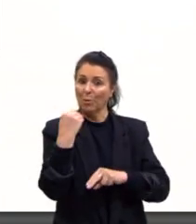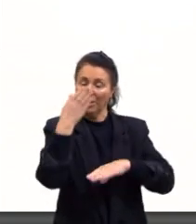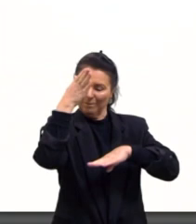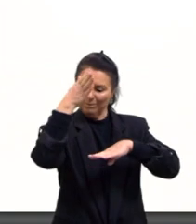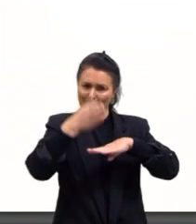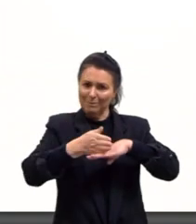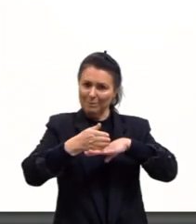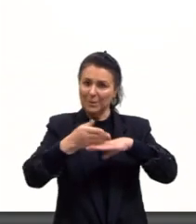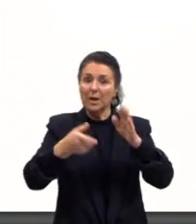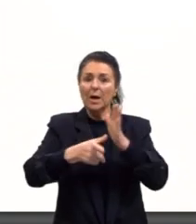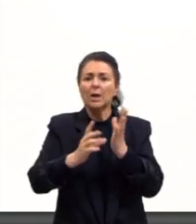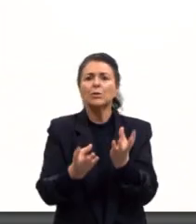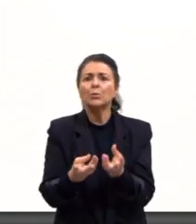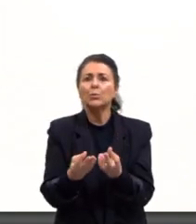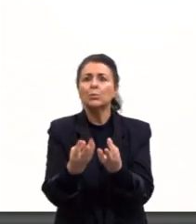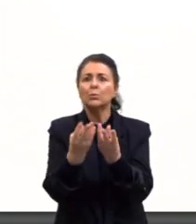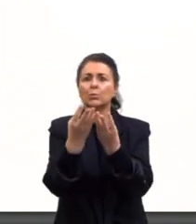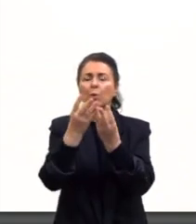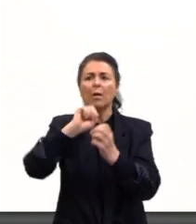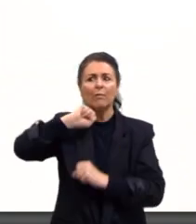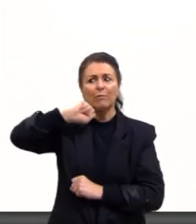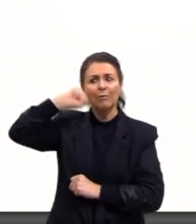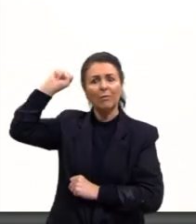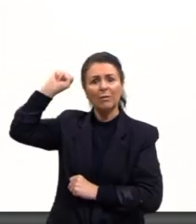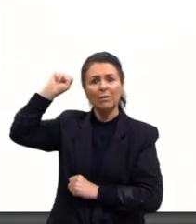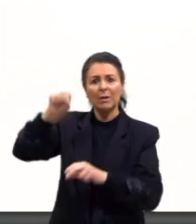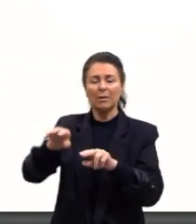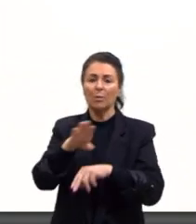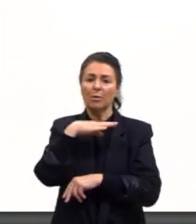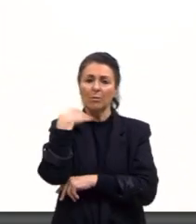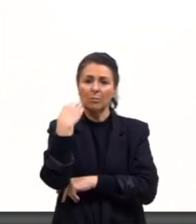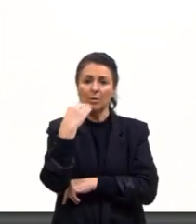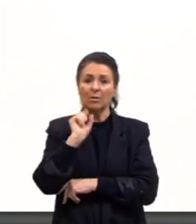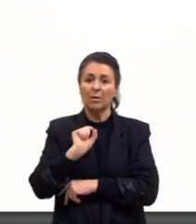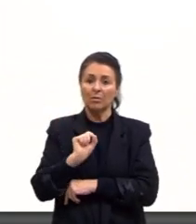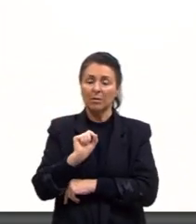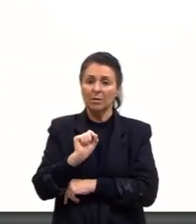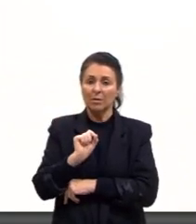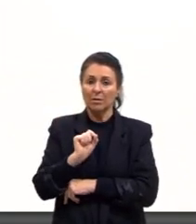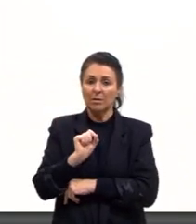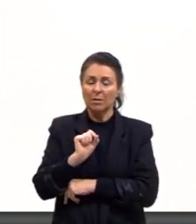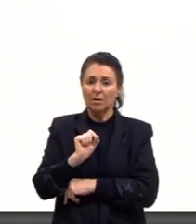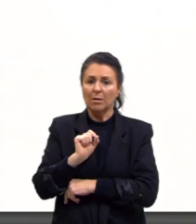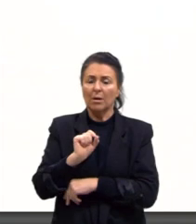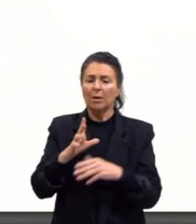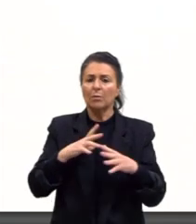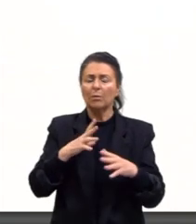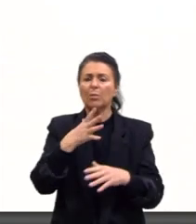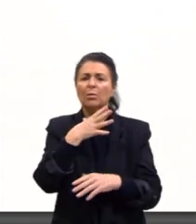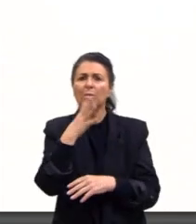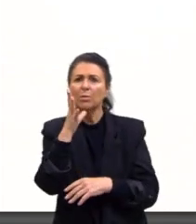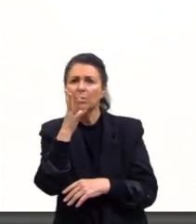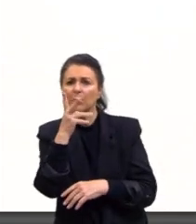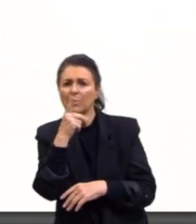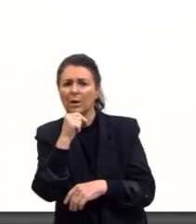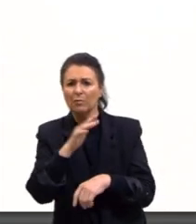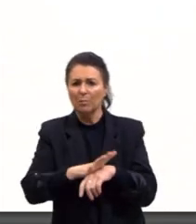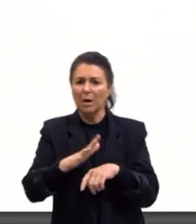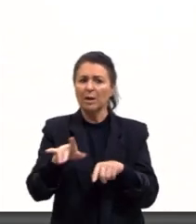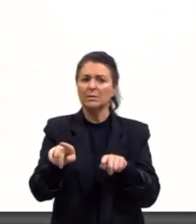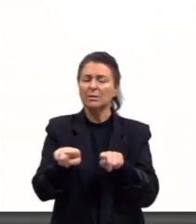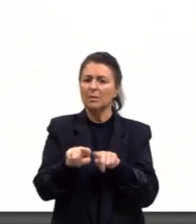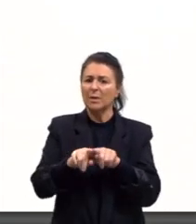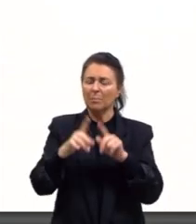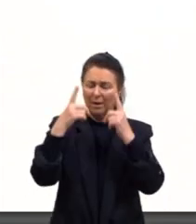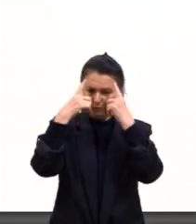queimadas, eram enforcadas. Então, essas mortes eram mais longas, demoravam mais e eram mais violentas.